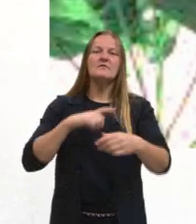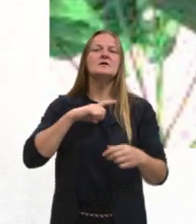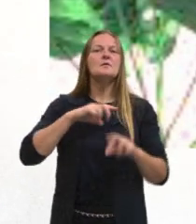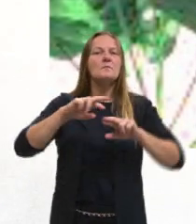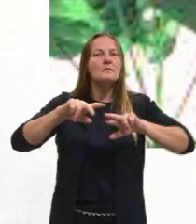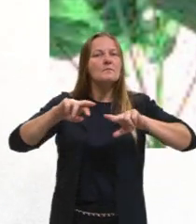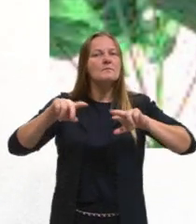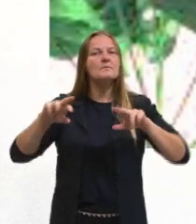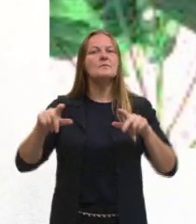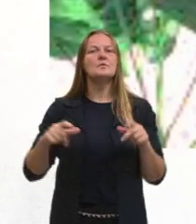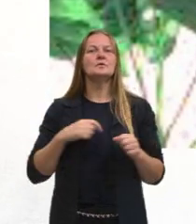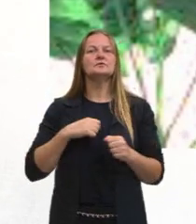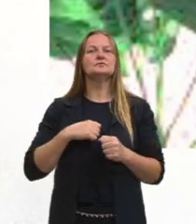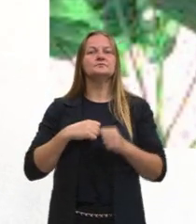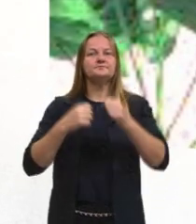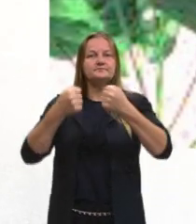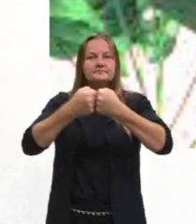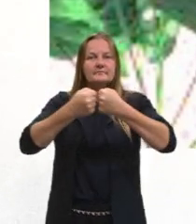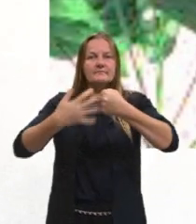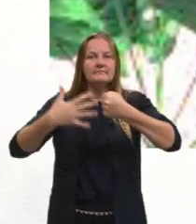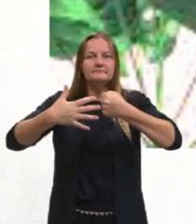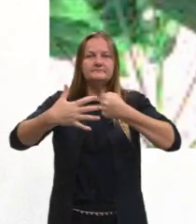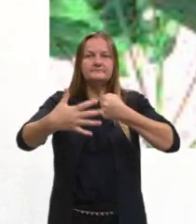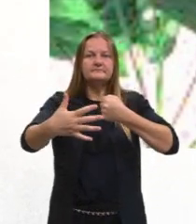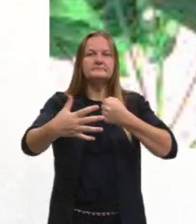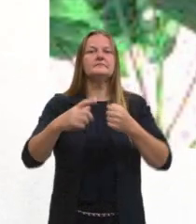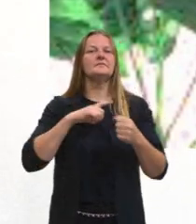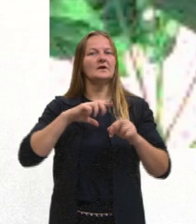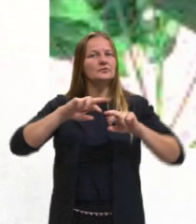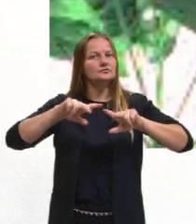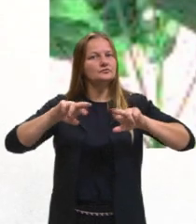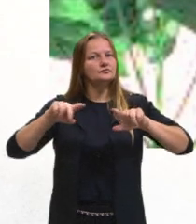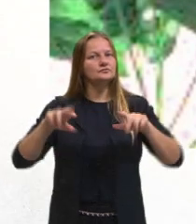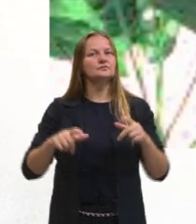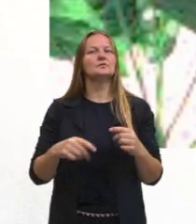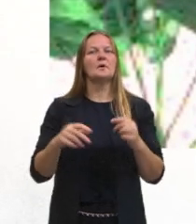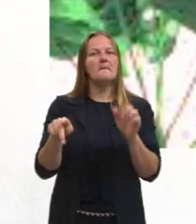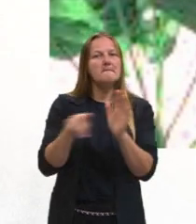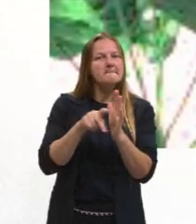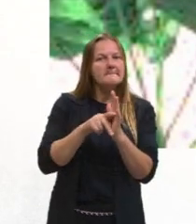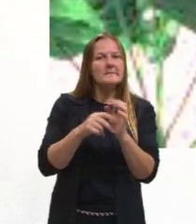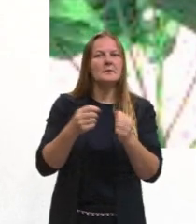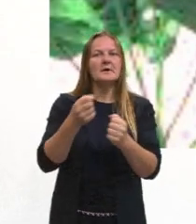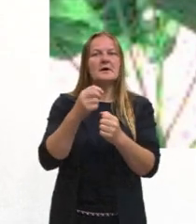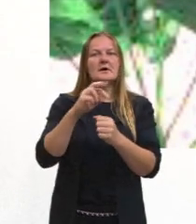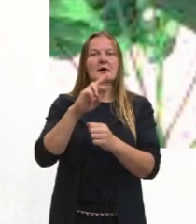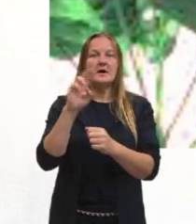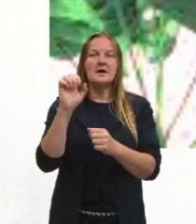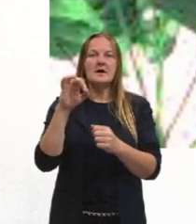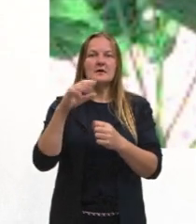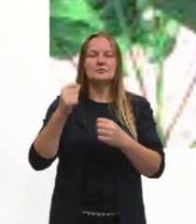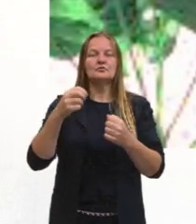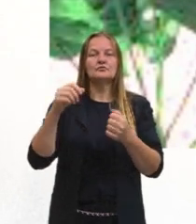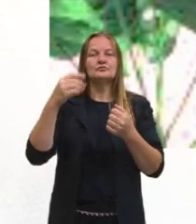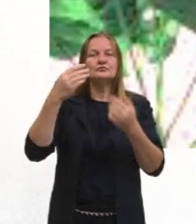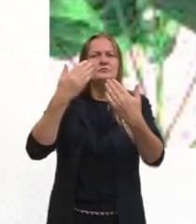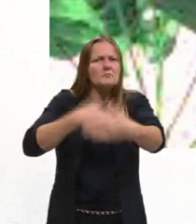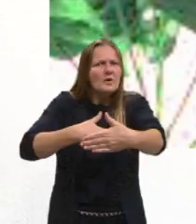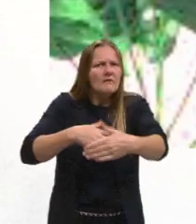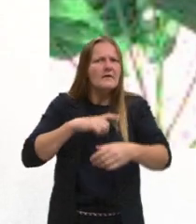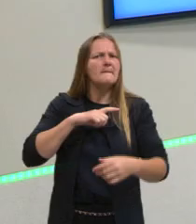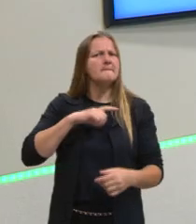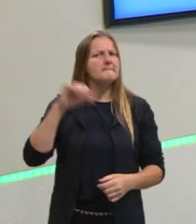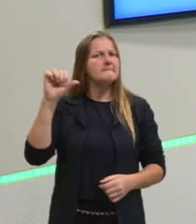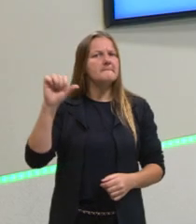sobre anatomia vegetal, fisiologia, essas questões assim, estão cada vez mais frequentes. Prova disso é o